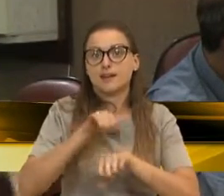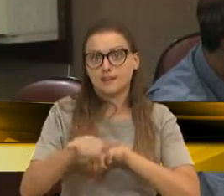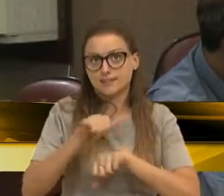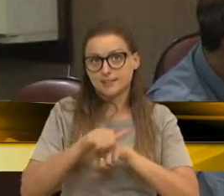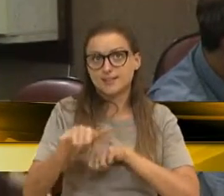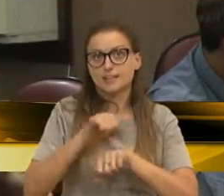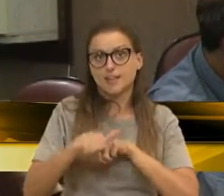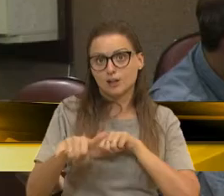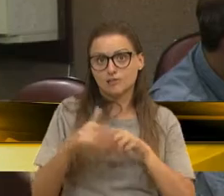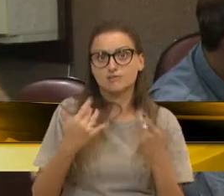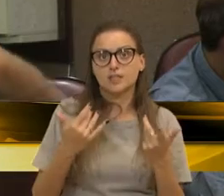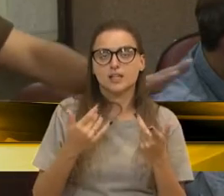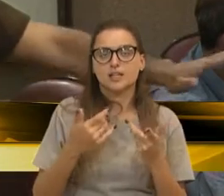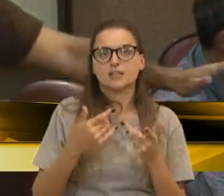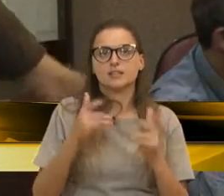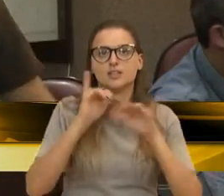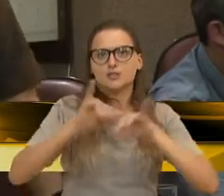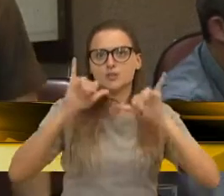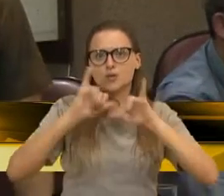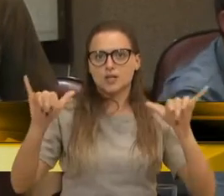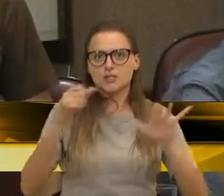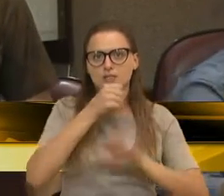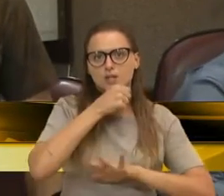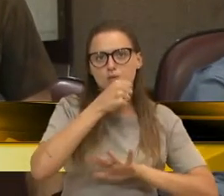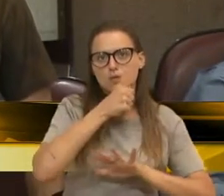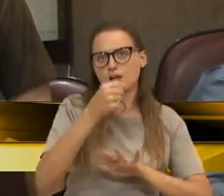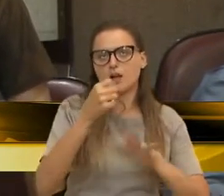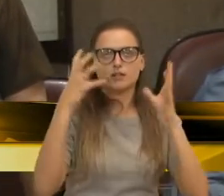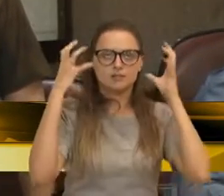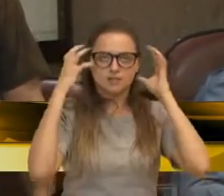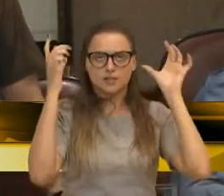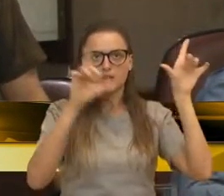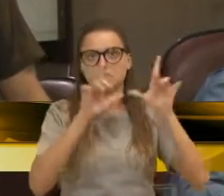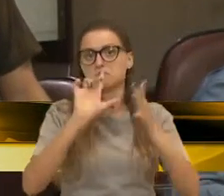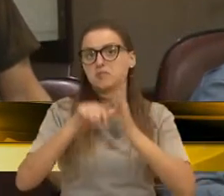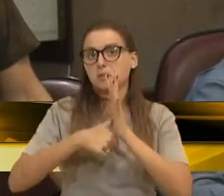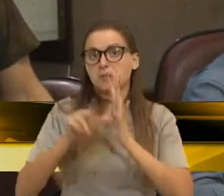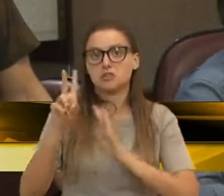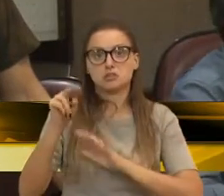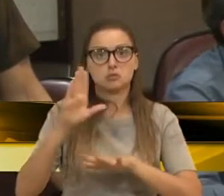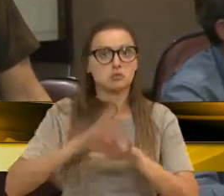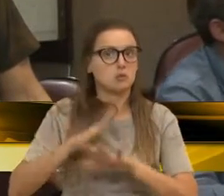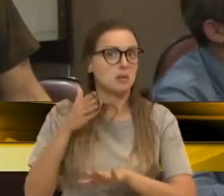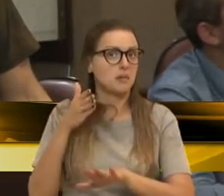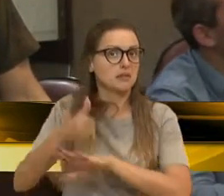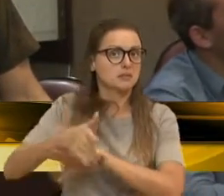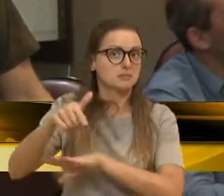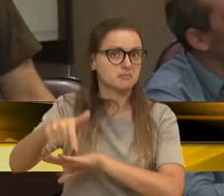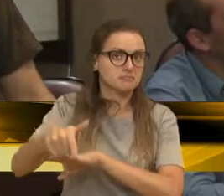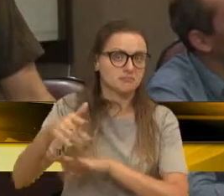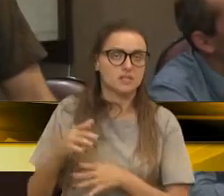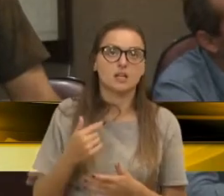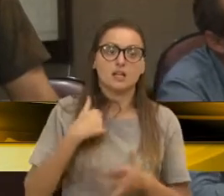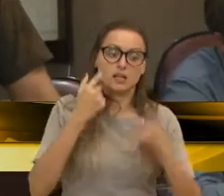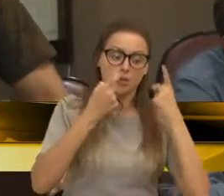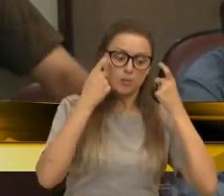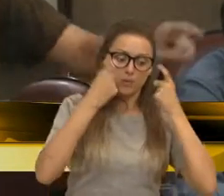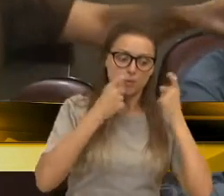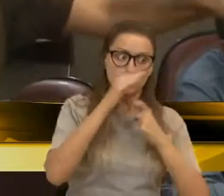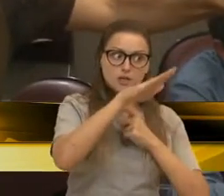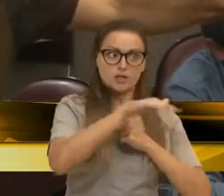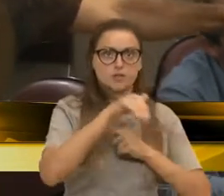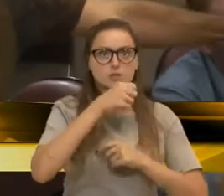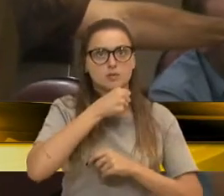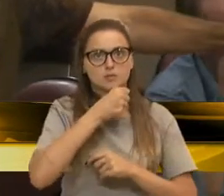palavra, uma média, e não apareceu mais aqui. Bom, eu já fiquei preocupado, né, colegas vereadores, porque então, para chamar a imprensa,